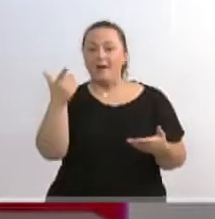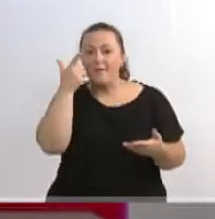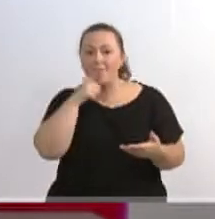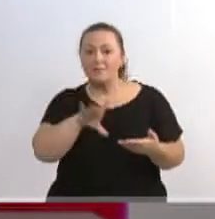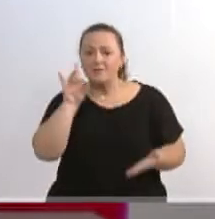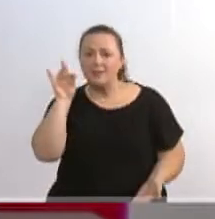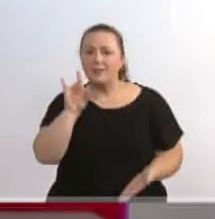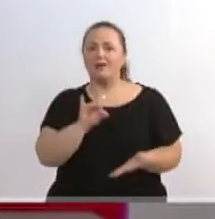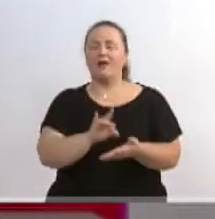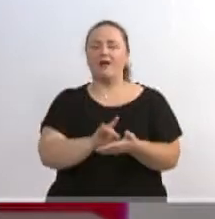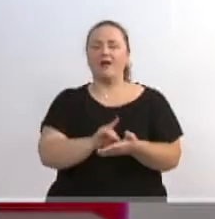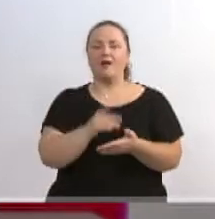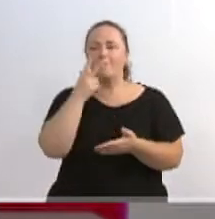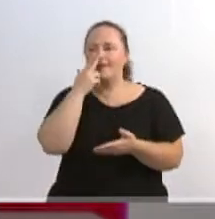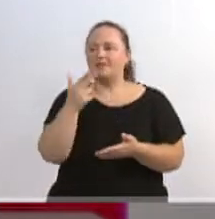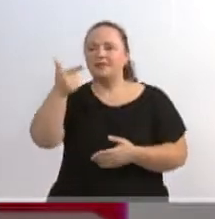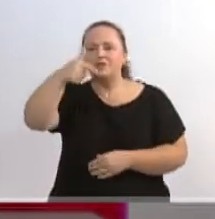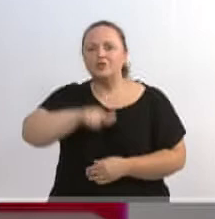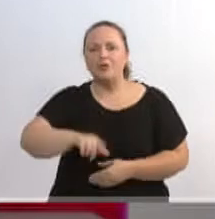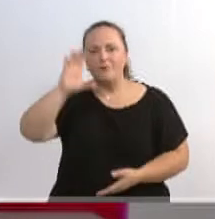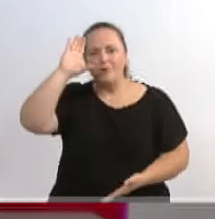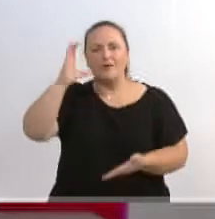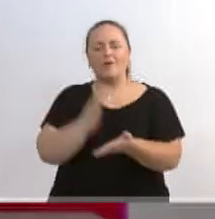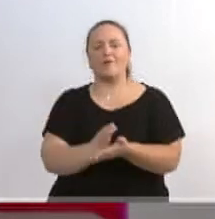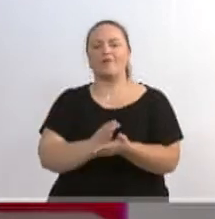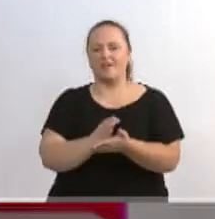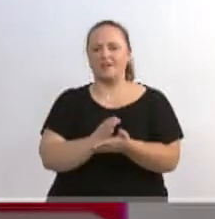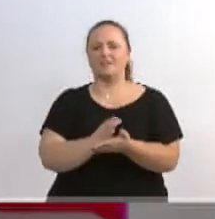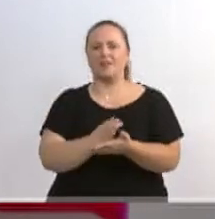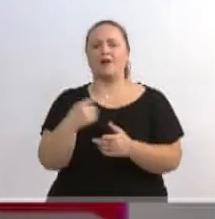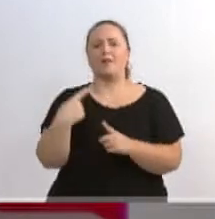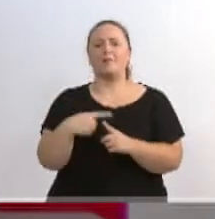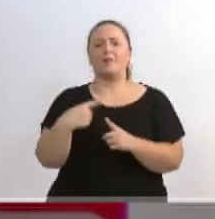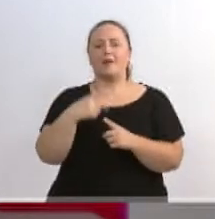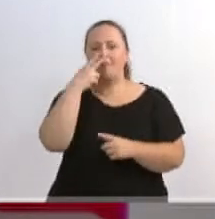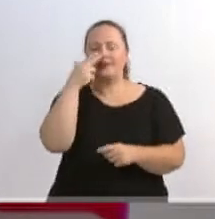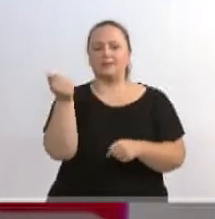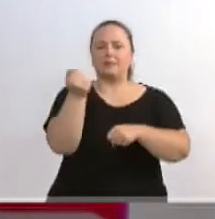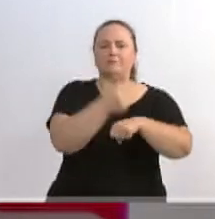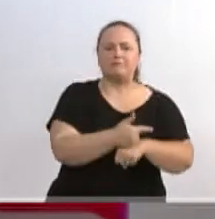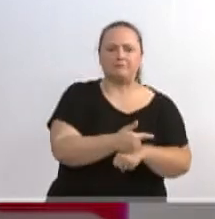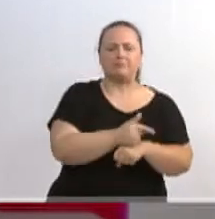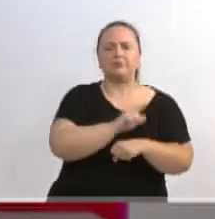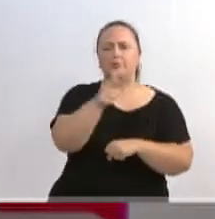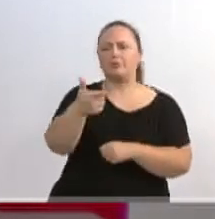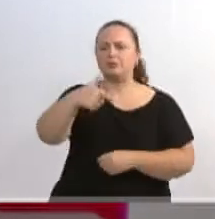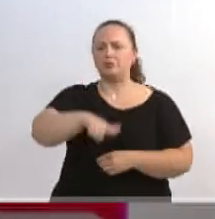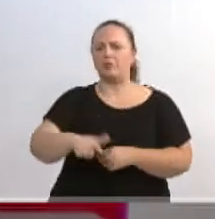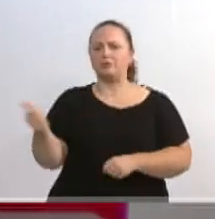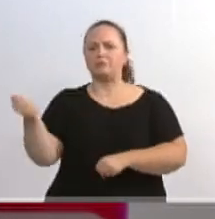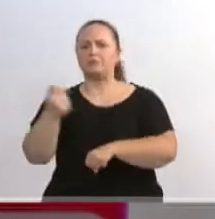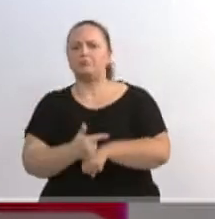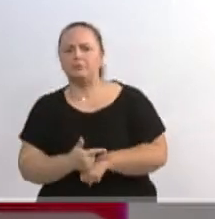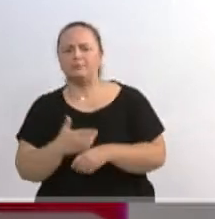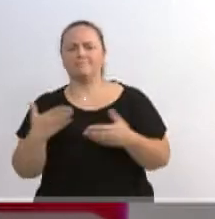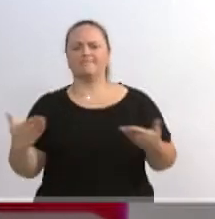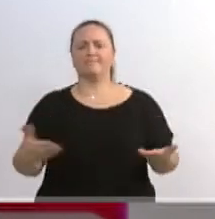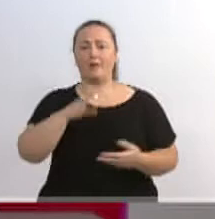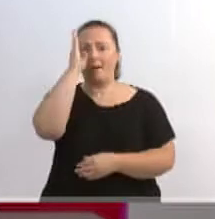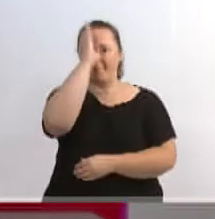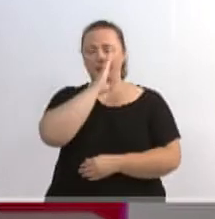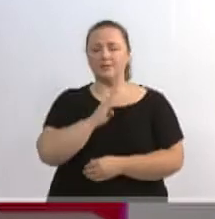reanimar. Porque, senão, gente sai de uma situação de um impeachment, entra em outro. E eu acho que o grande problema dessa história toda é que o Brasil está perdendo a cultura